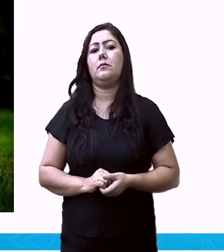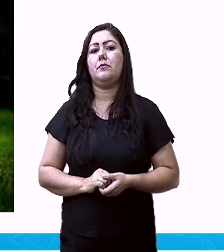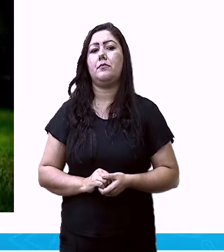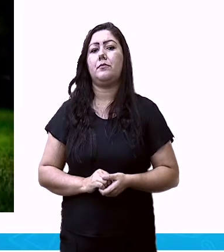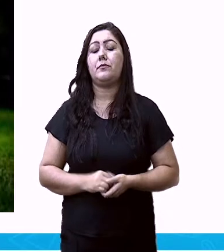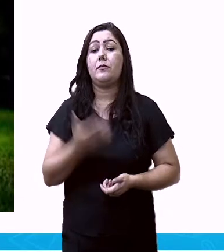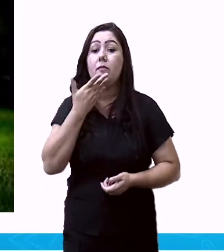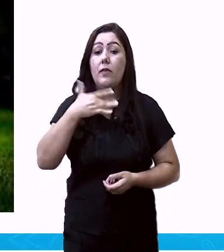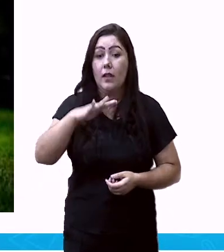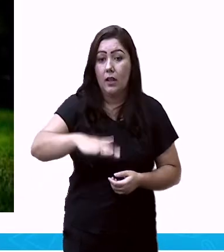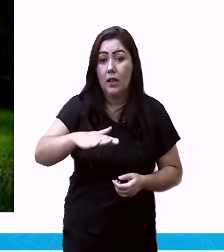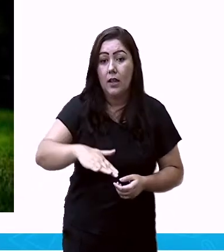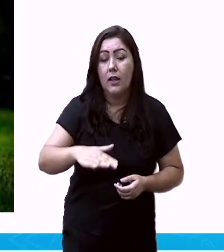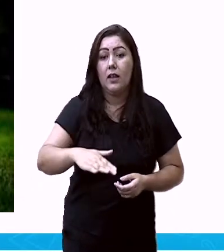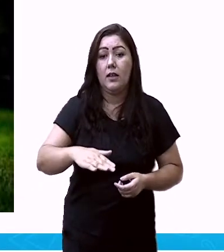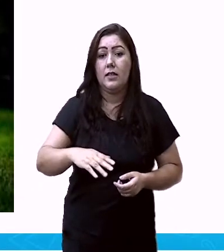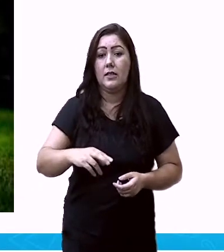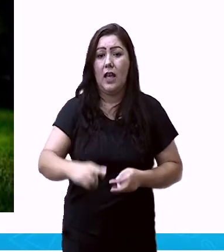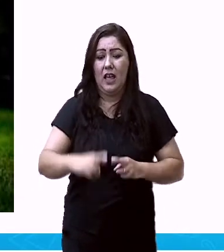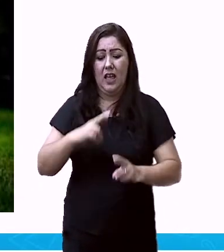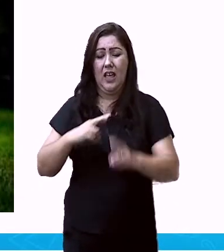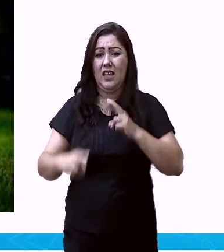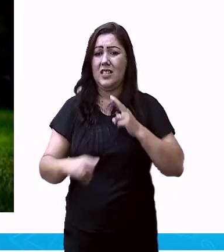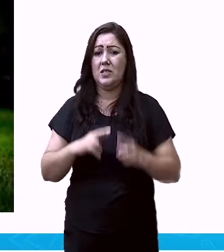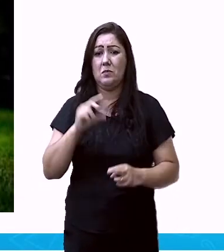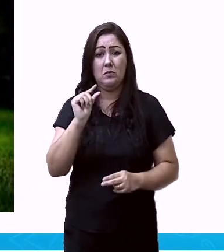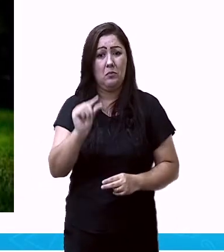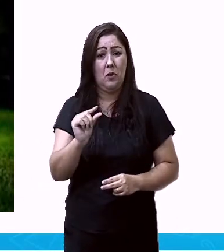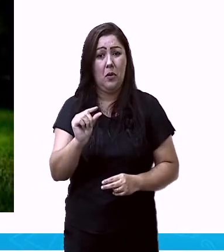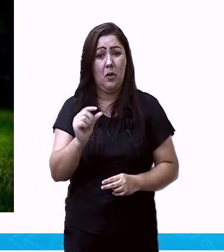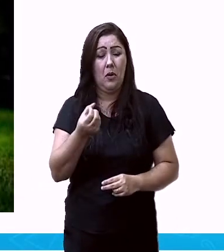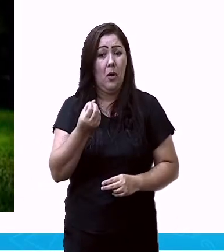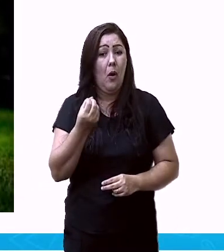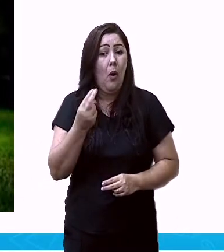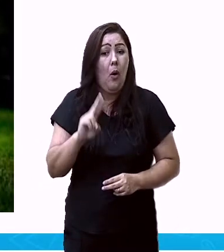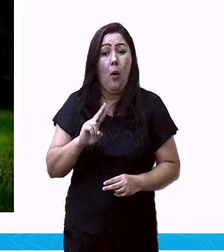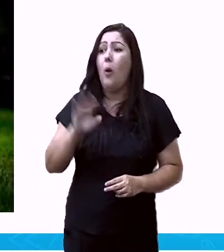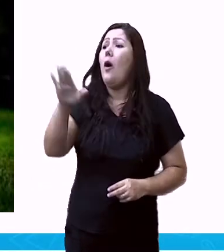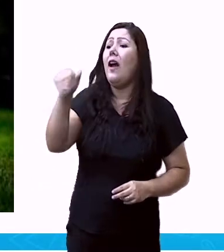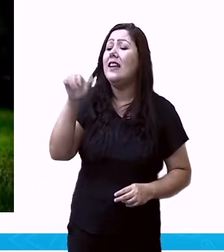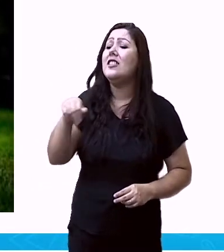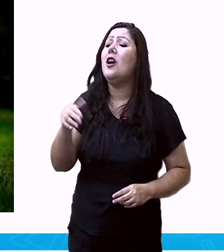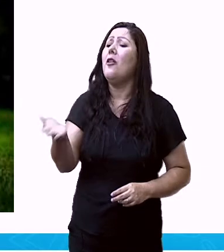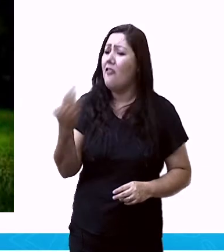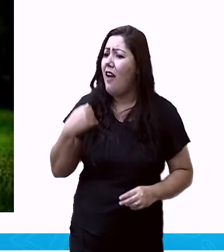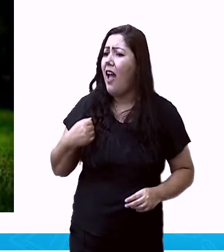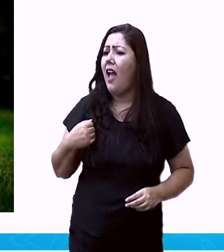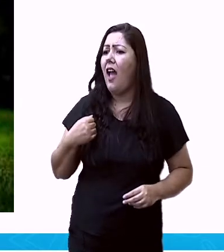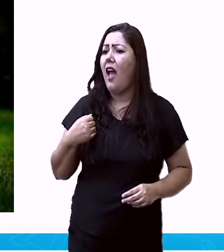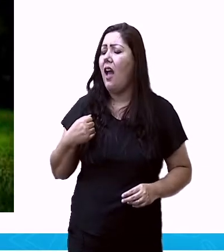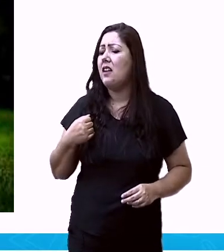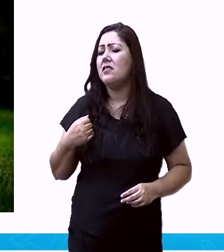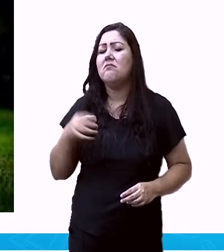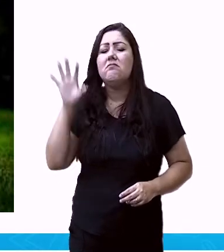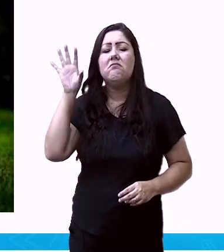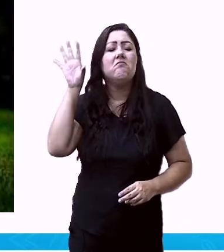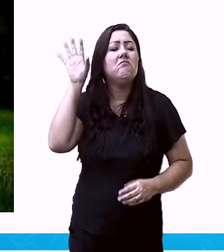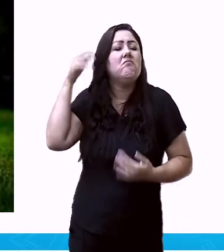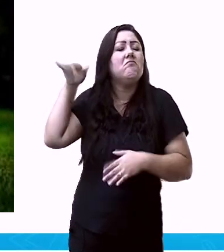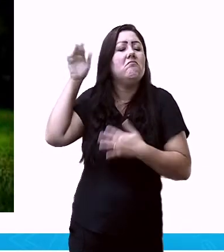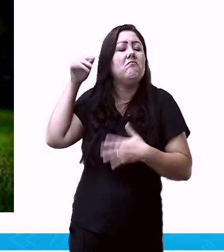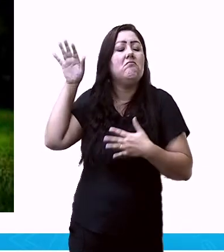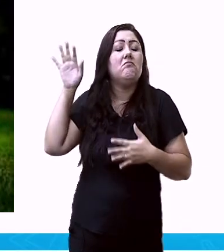Criança que responde menos ou não responde ao chamado do nome. Que olha pouco para o que você